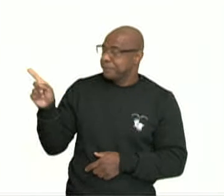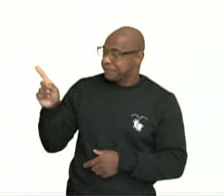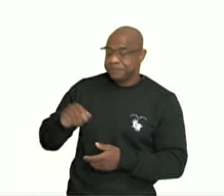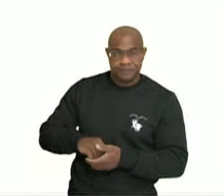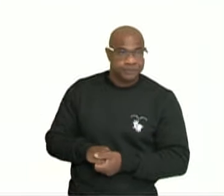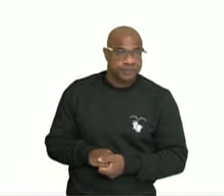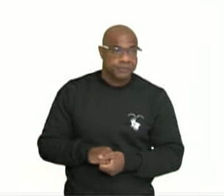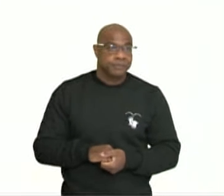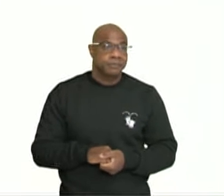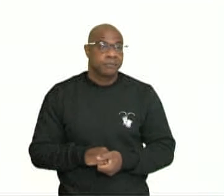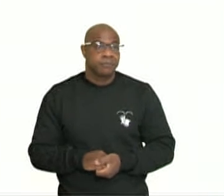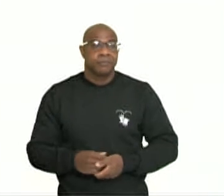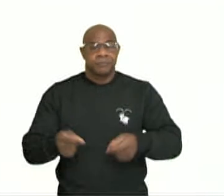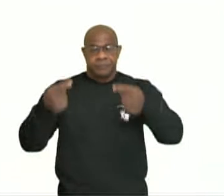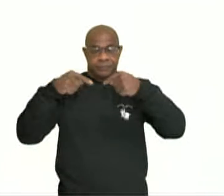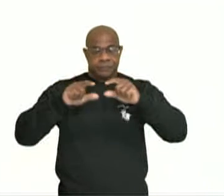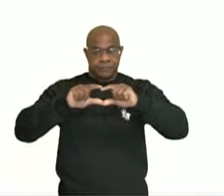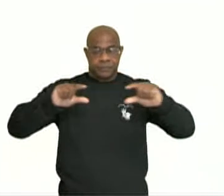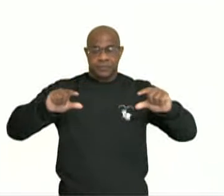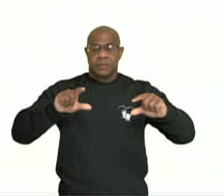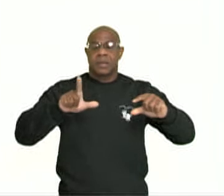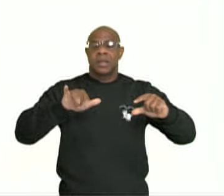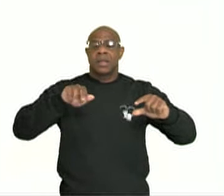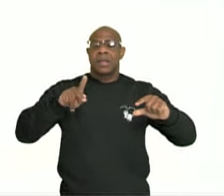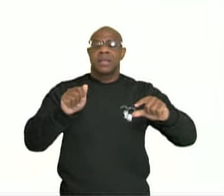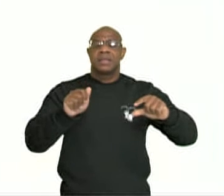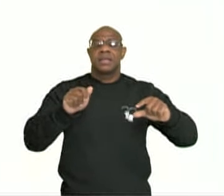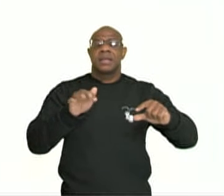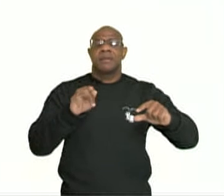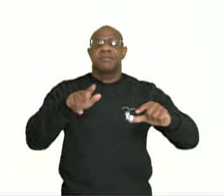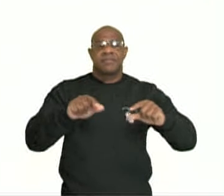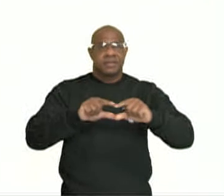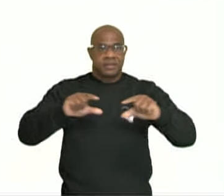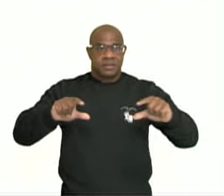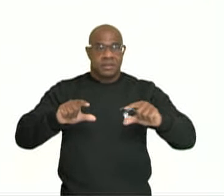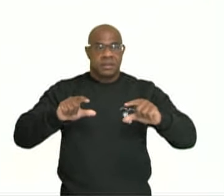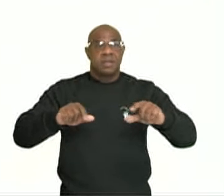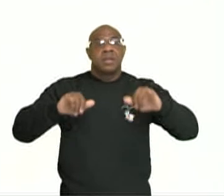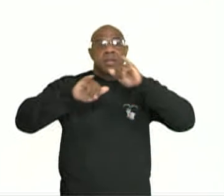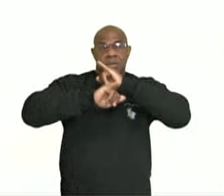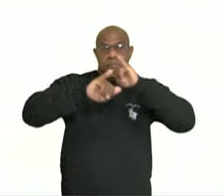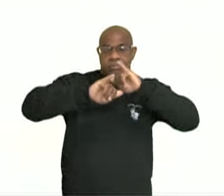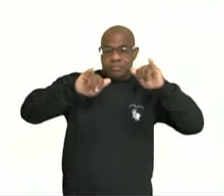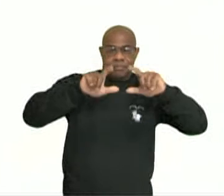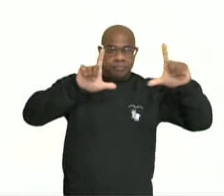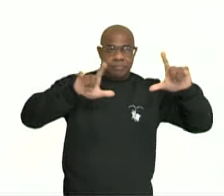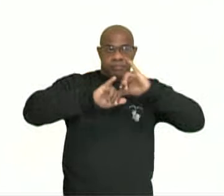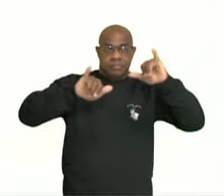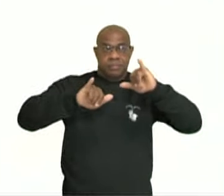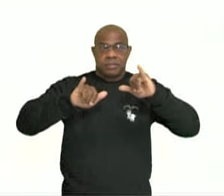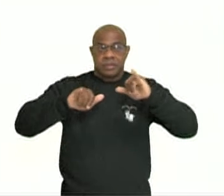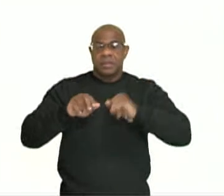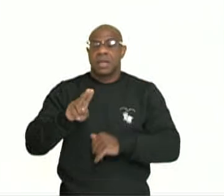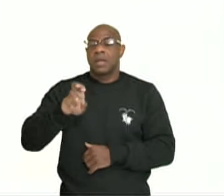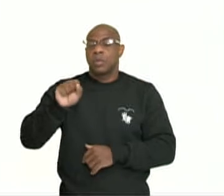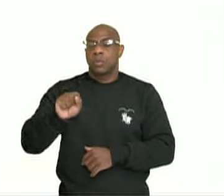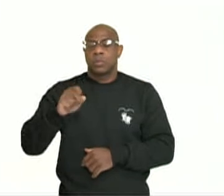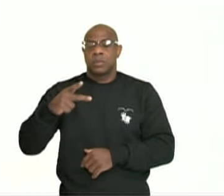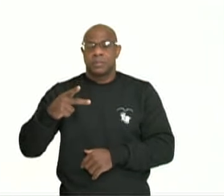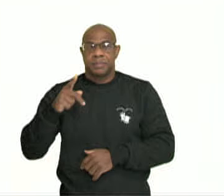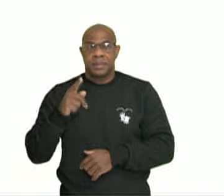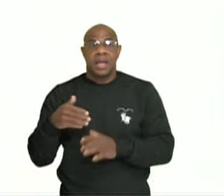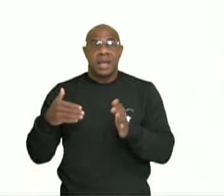Aqui, no subtítulo, ou linha fina. Em cartaz, na USP, até 22 de novembro, mostra,